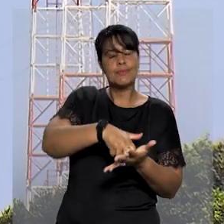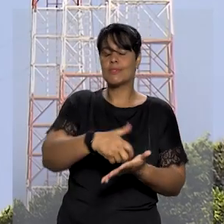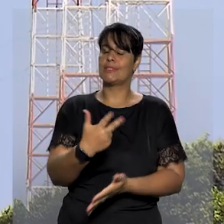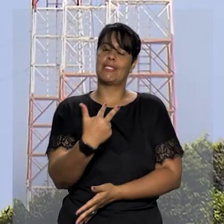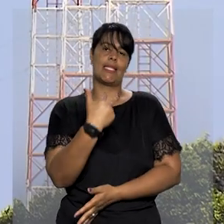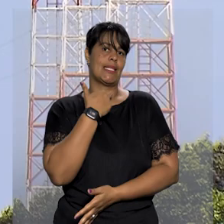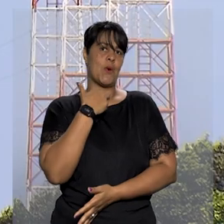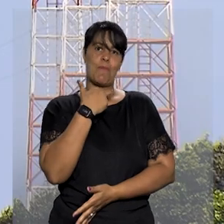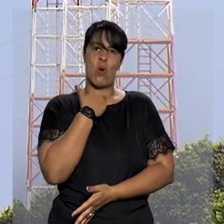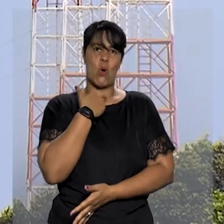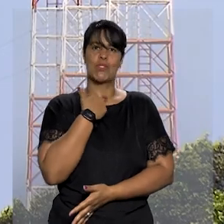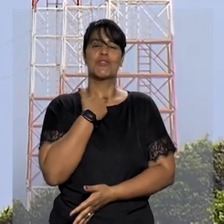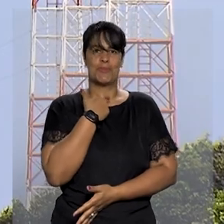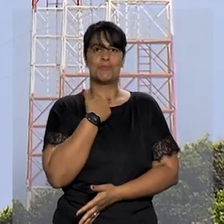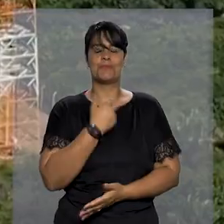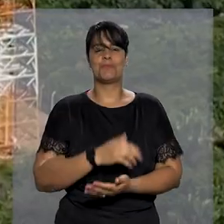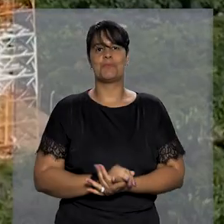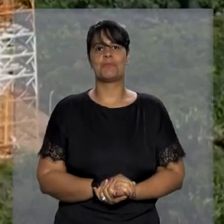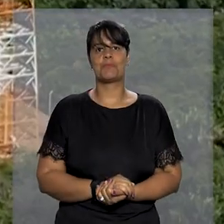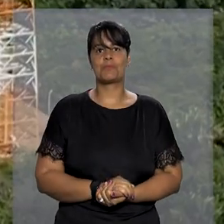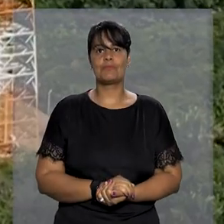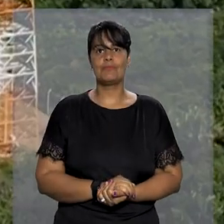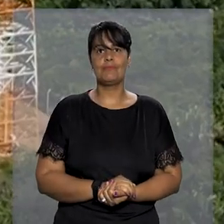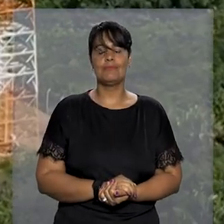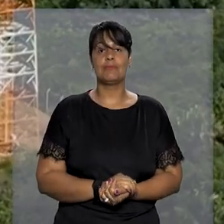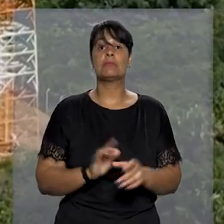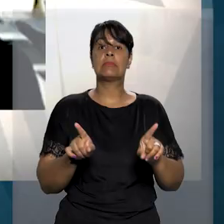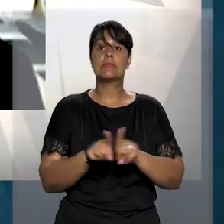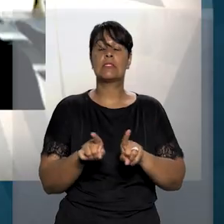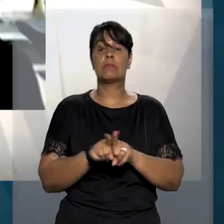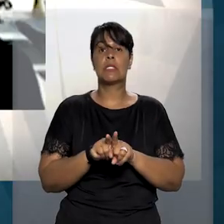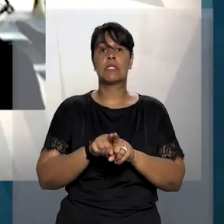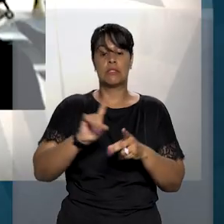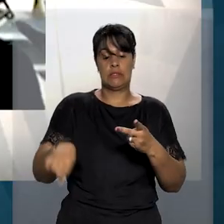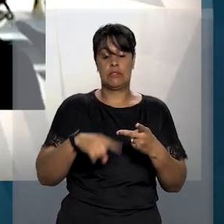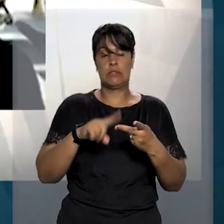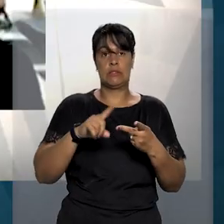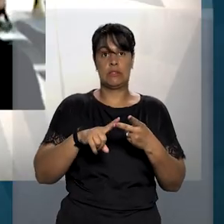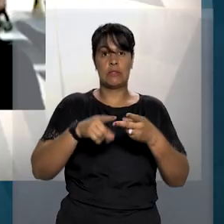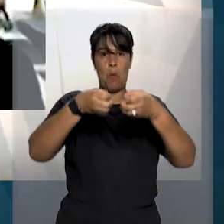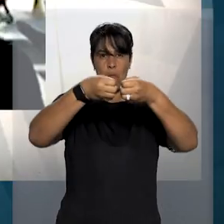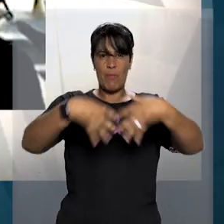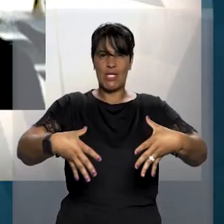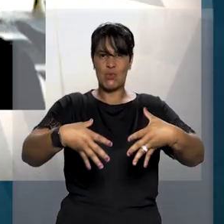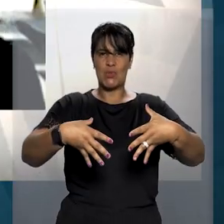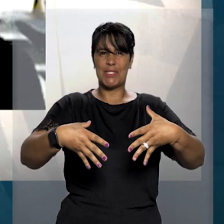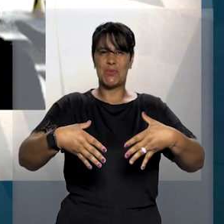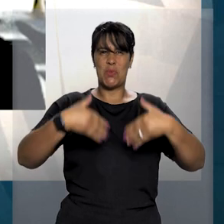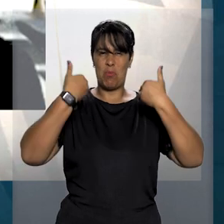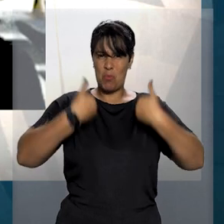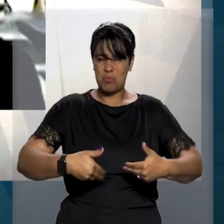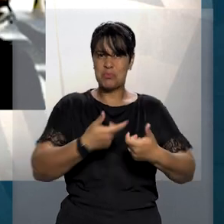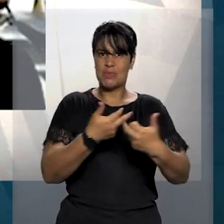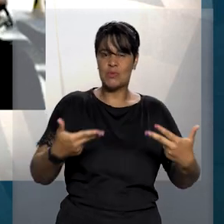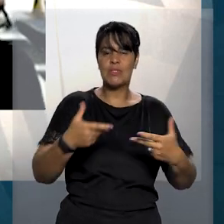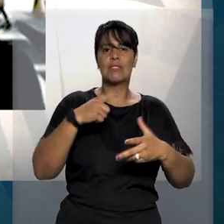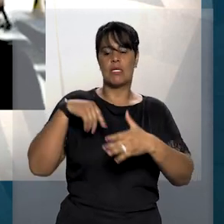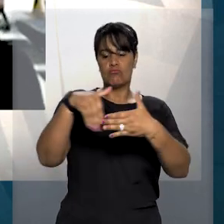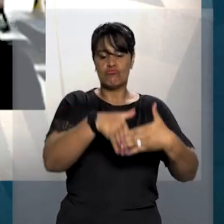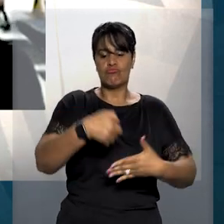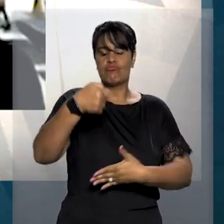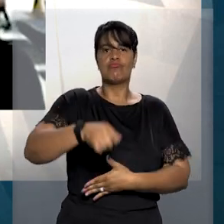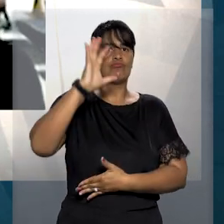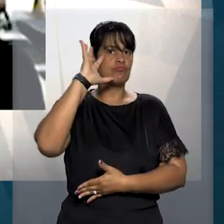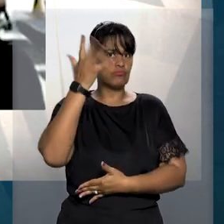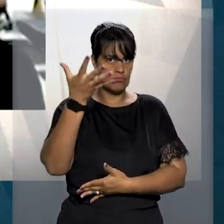Caso contrário, ficaria caracterizado o pagamento em duplicidade. Em relação aos danos morais, o ministro considerou que o valor fixado